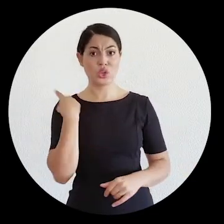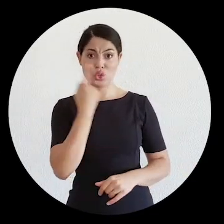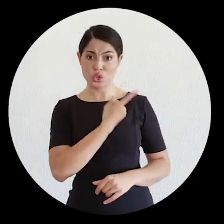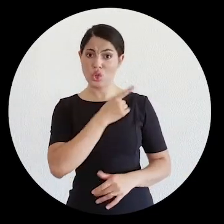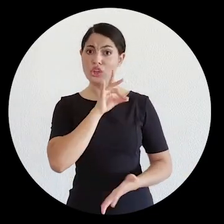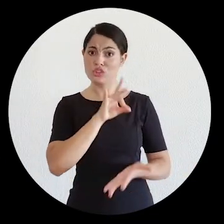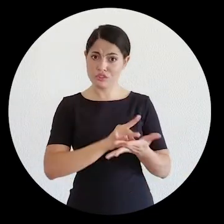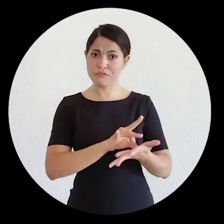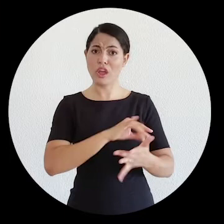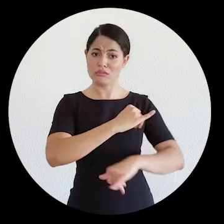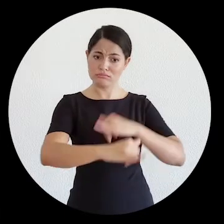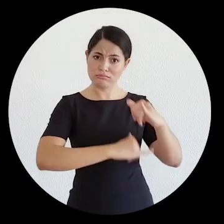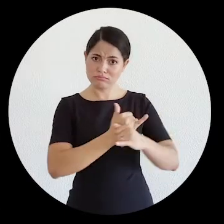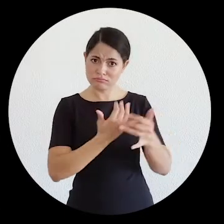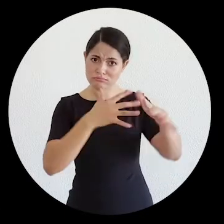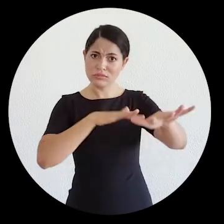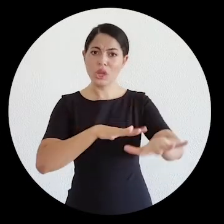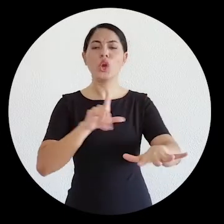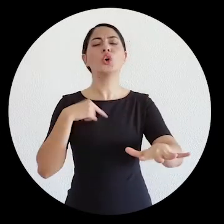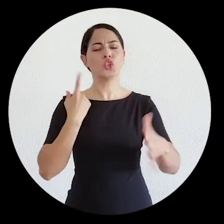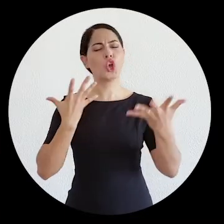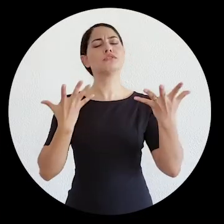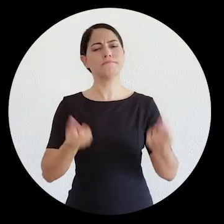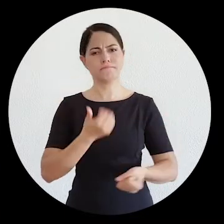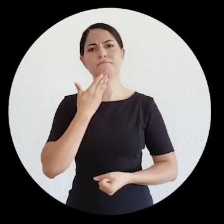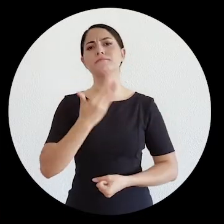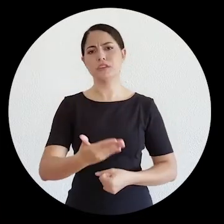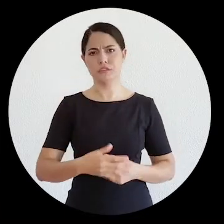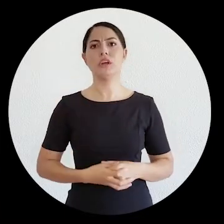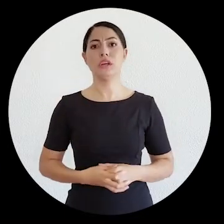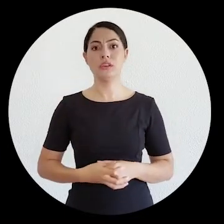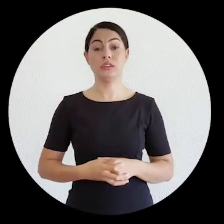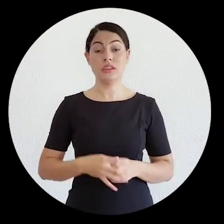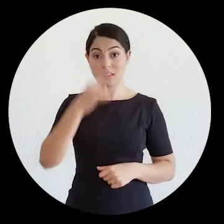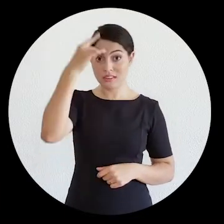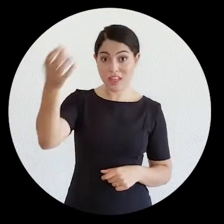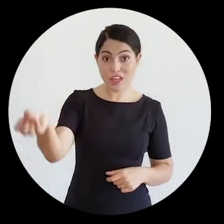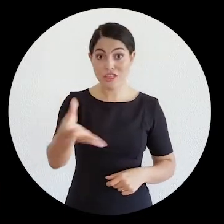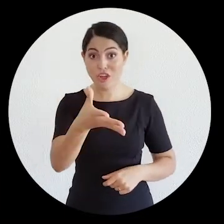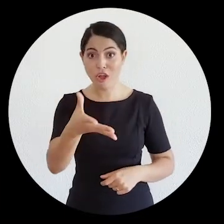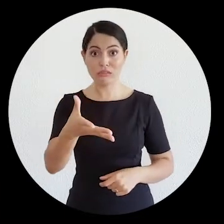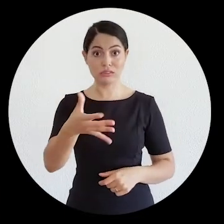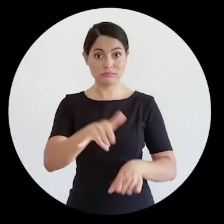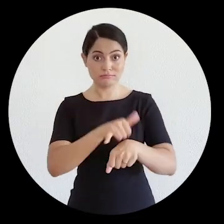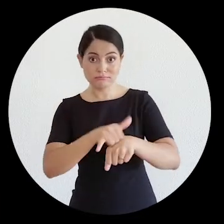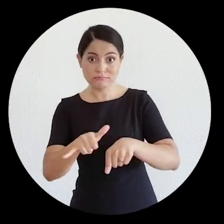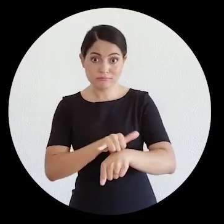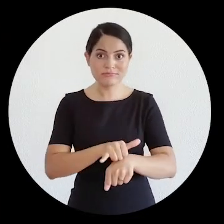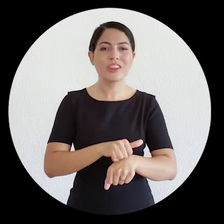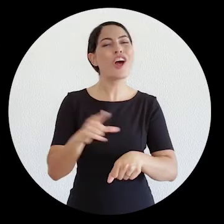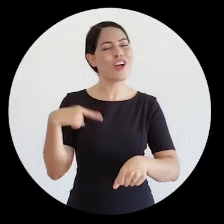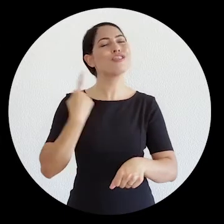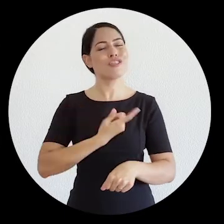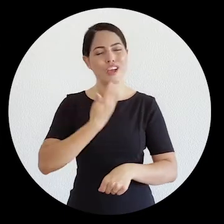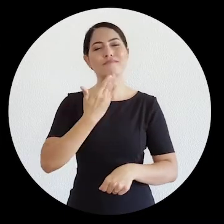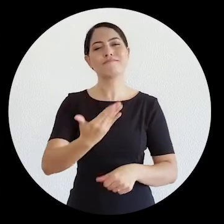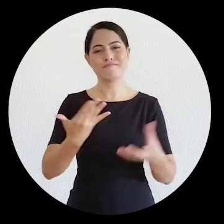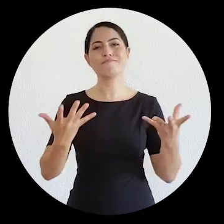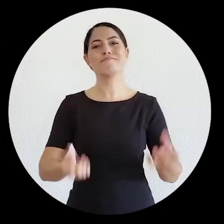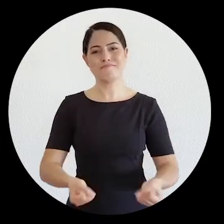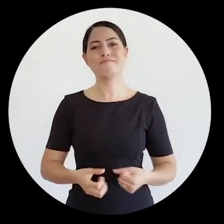favoráveis à inclusão digital, somos favoráveis à modernização, somos favoráveis